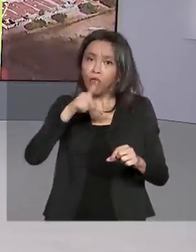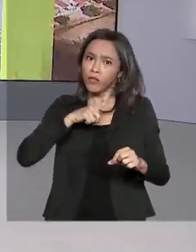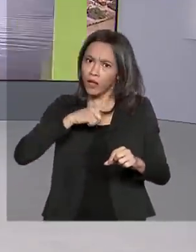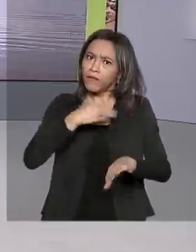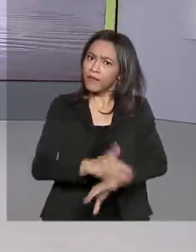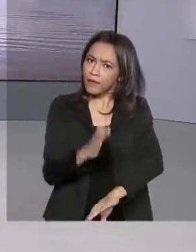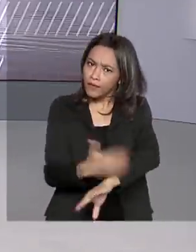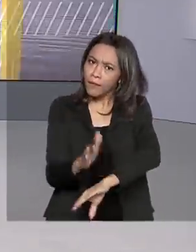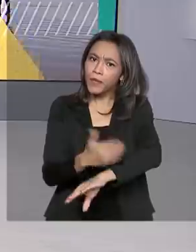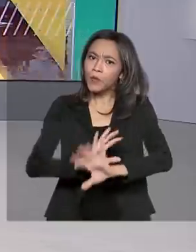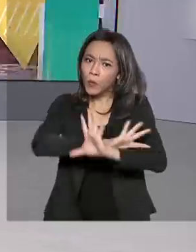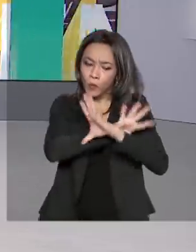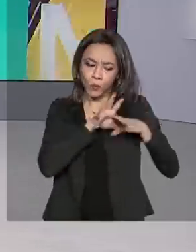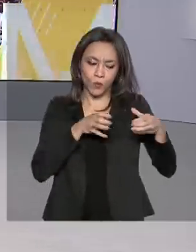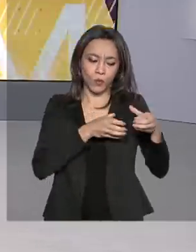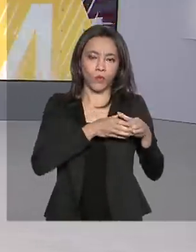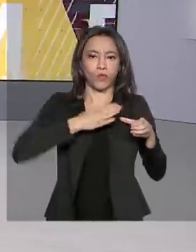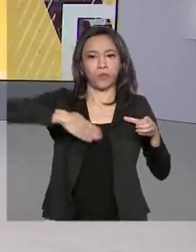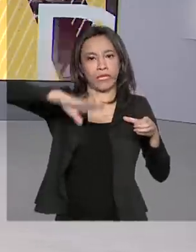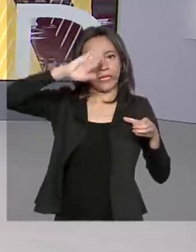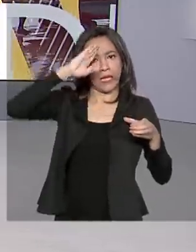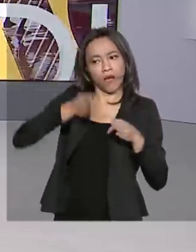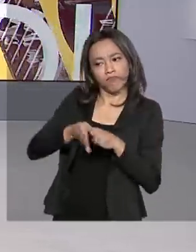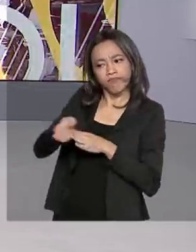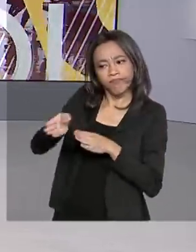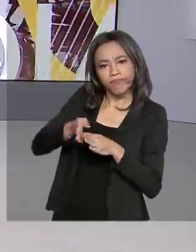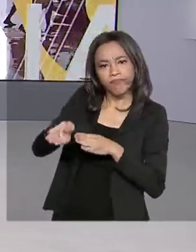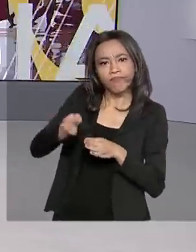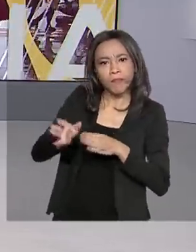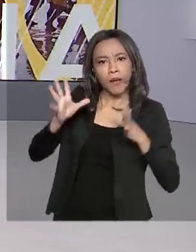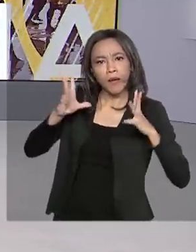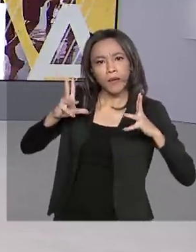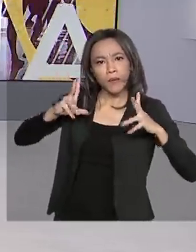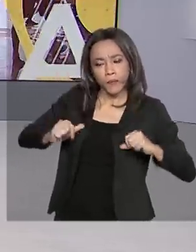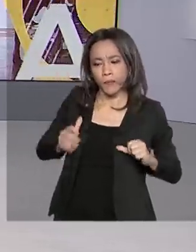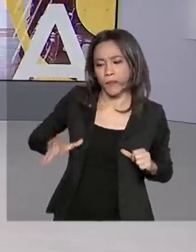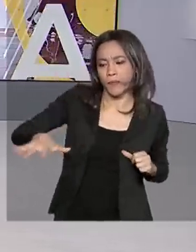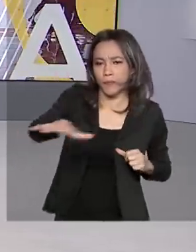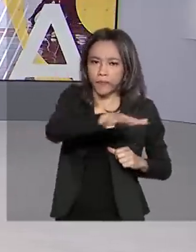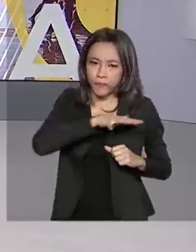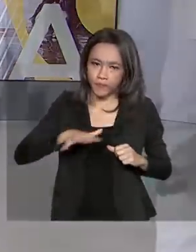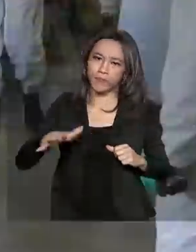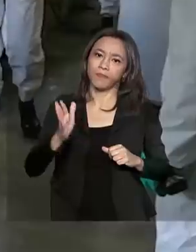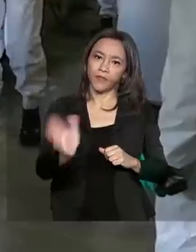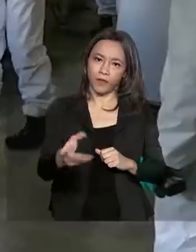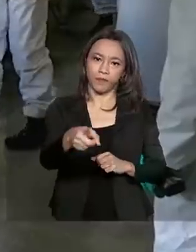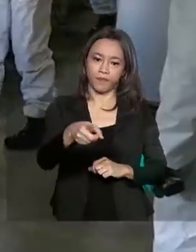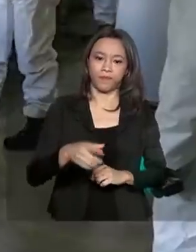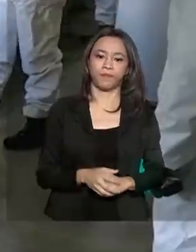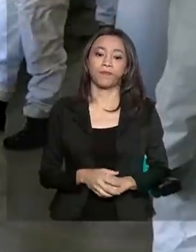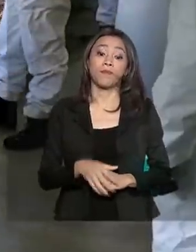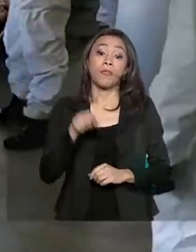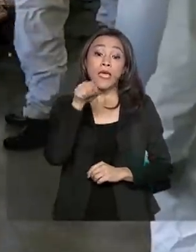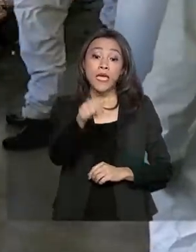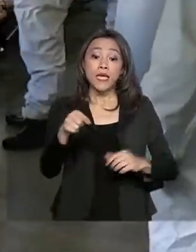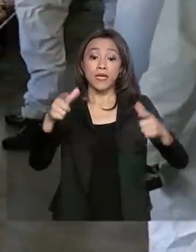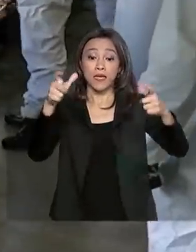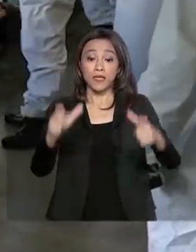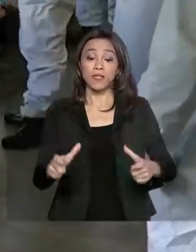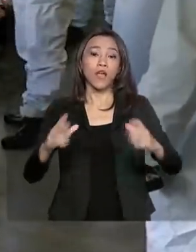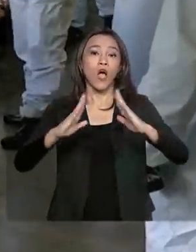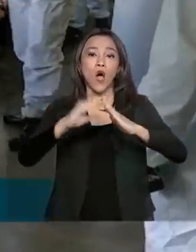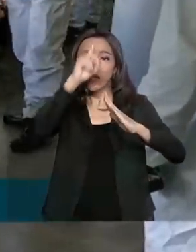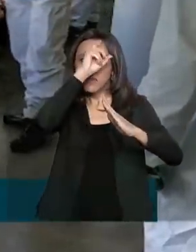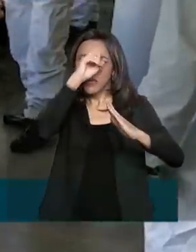militares do Comando Conjunto Planalto. O local também foi descontaminado. O Hospital Regional da Asa